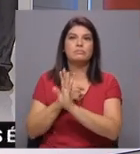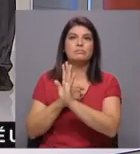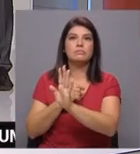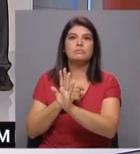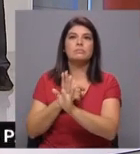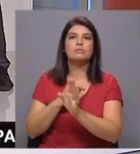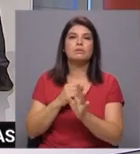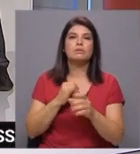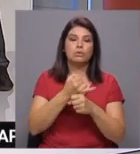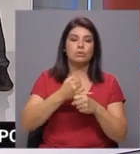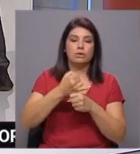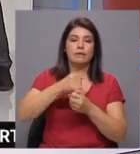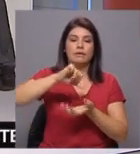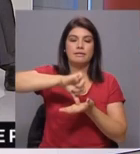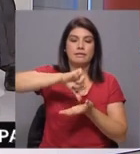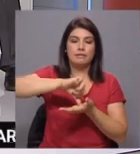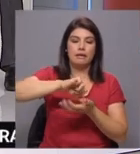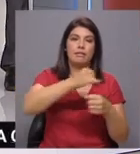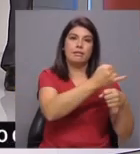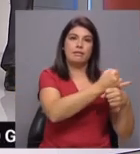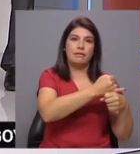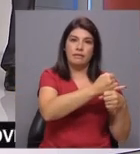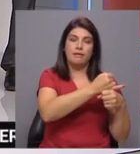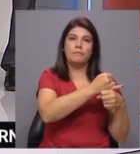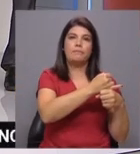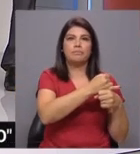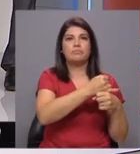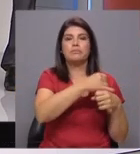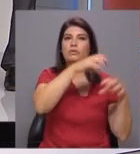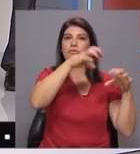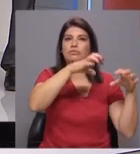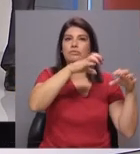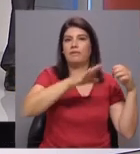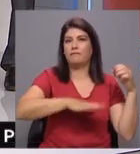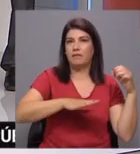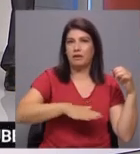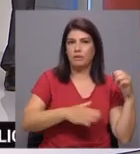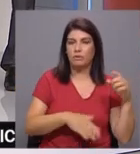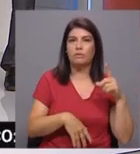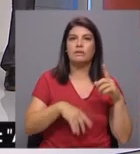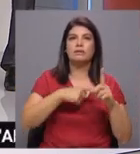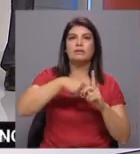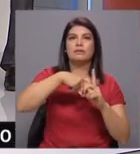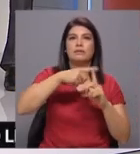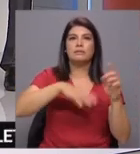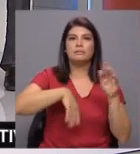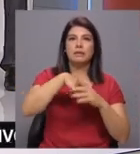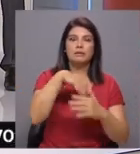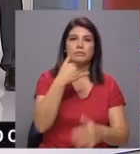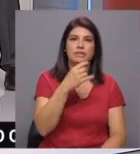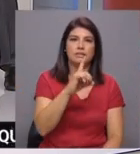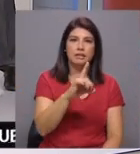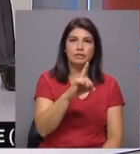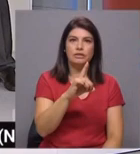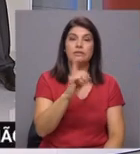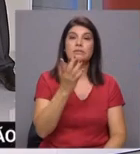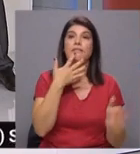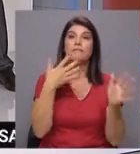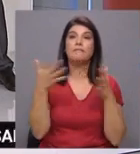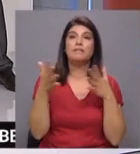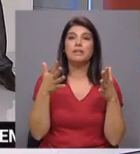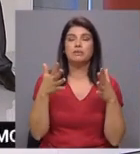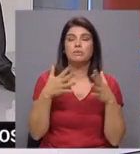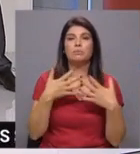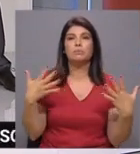Portanto, no grupo central e oriental, precipitação mais fraca, temos máximas a rondar os 26 graus, em relação ao vento, em geral